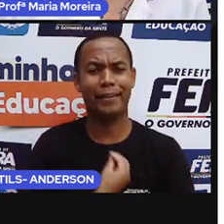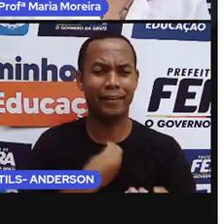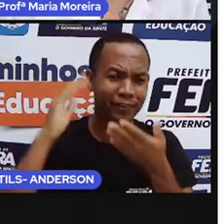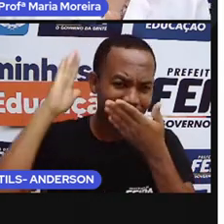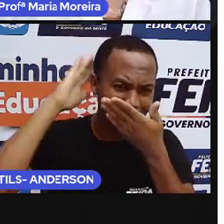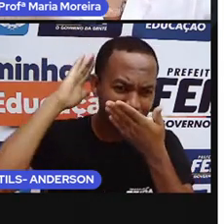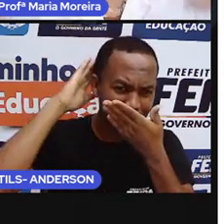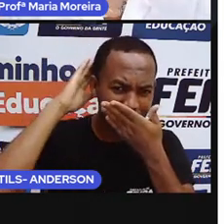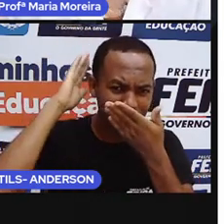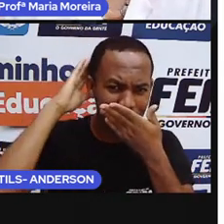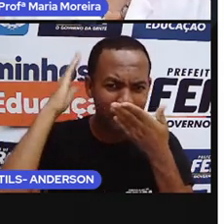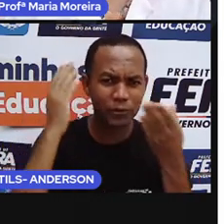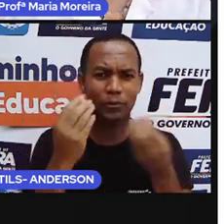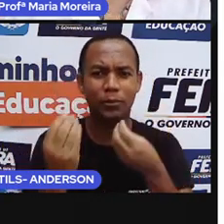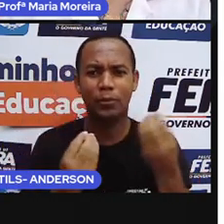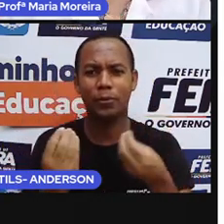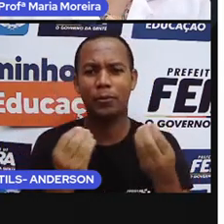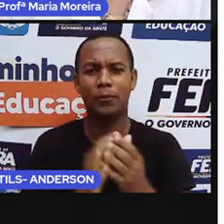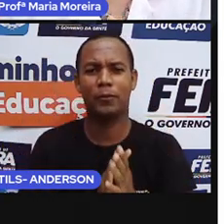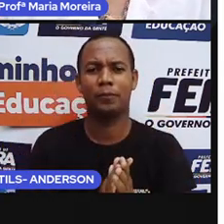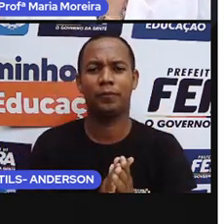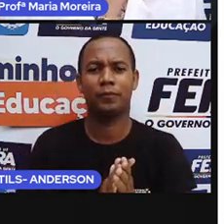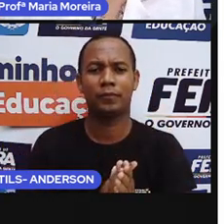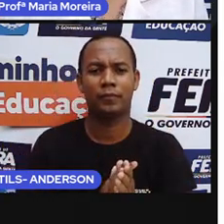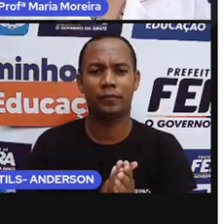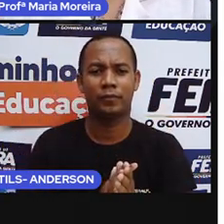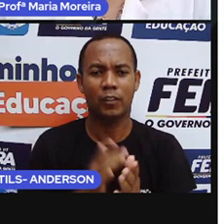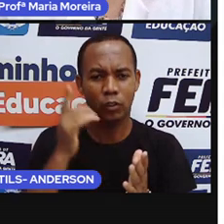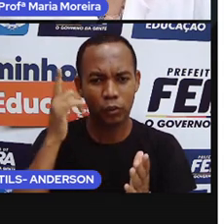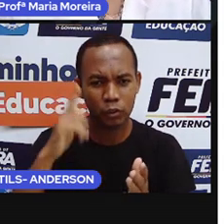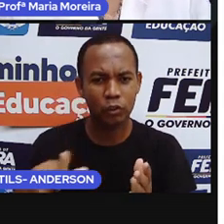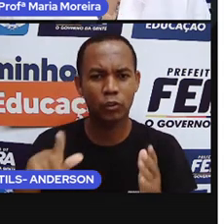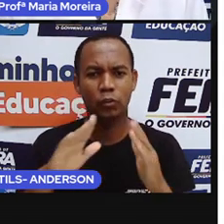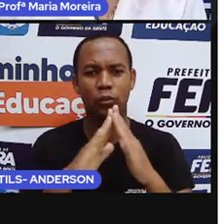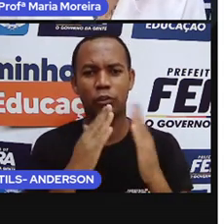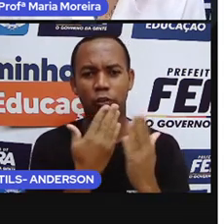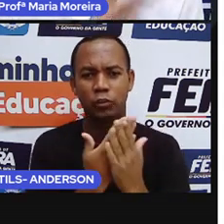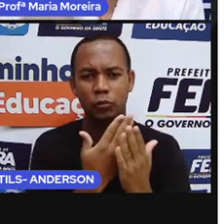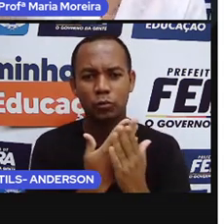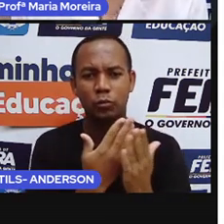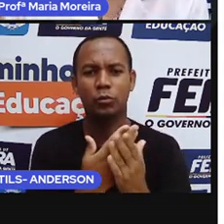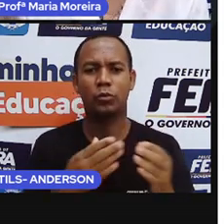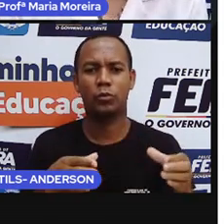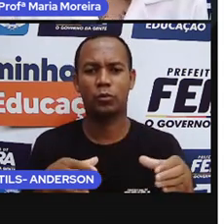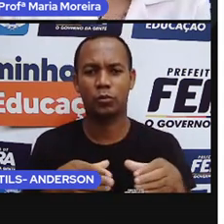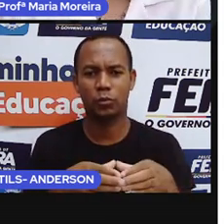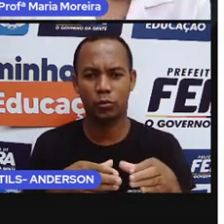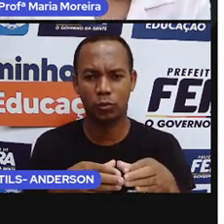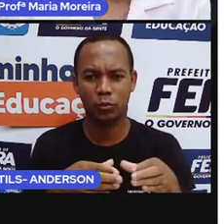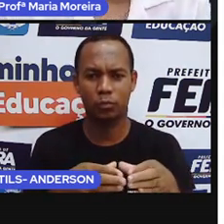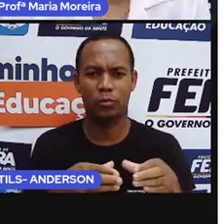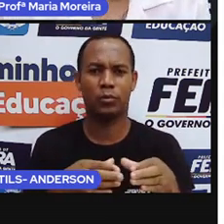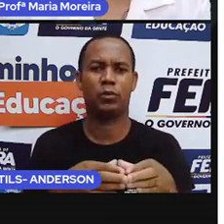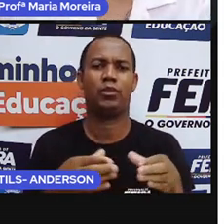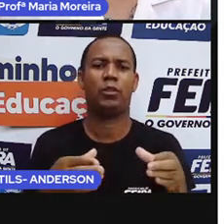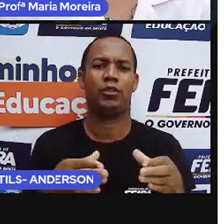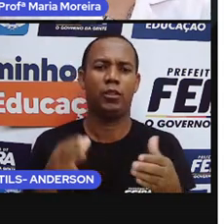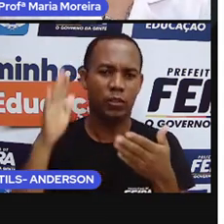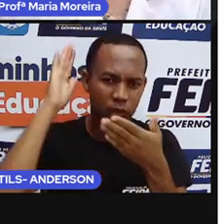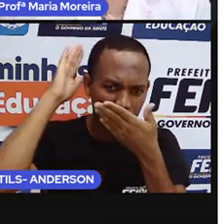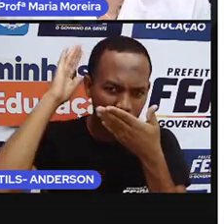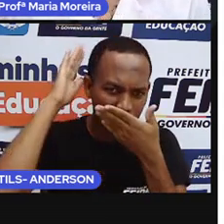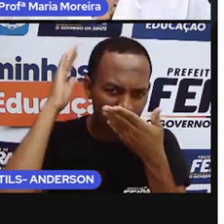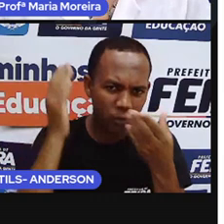vocês. Mais uma aula, né? Sobre os povos indígenas. Todo mundo já está quase... É peste aí nesse